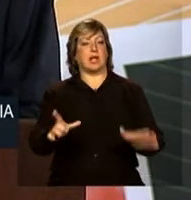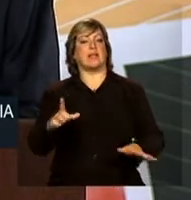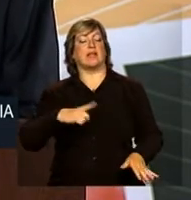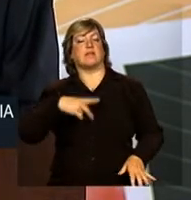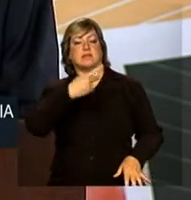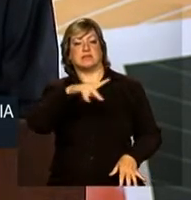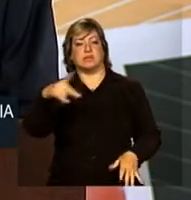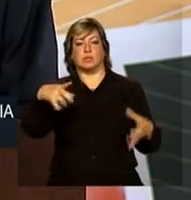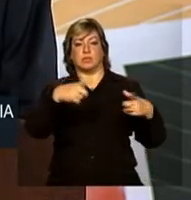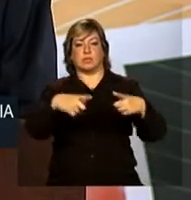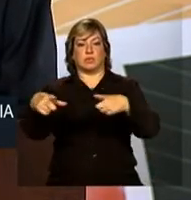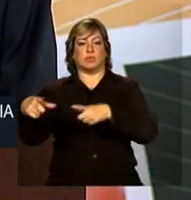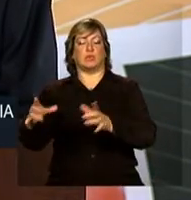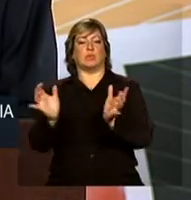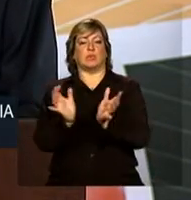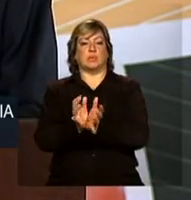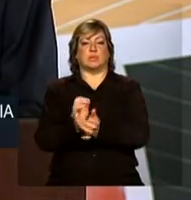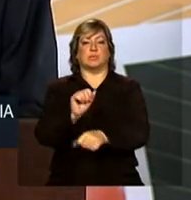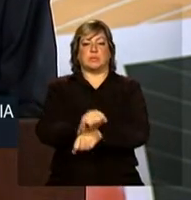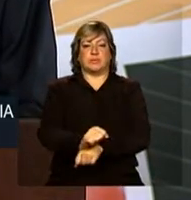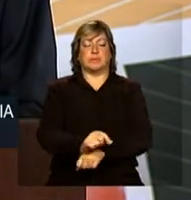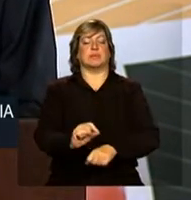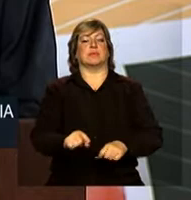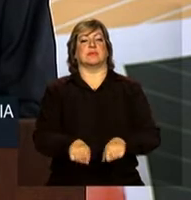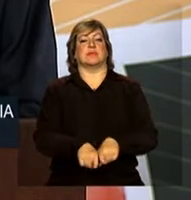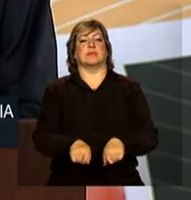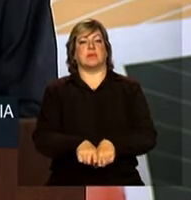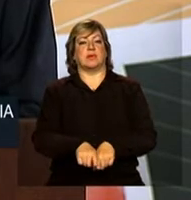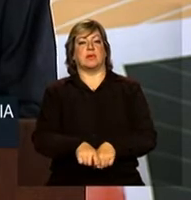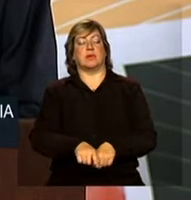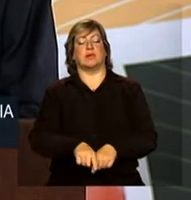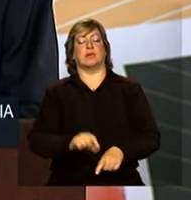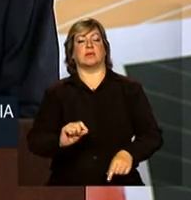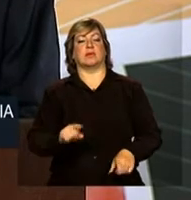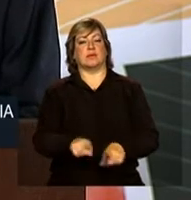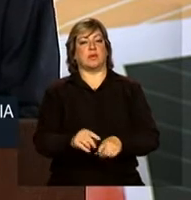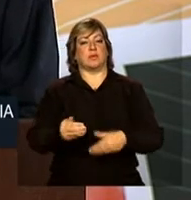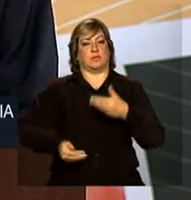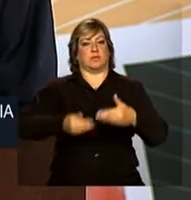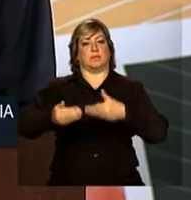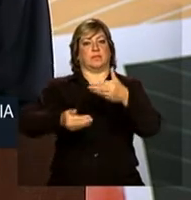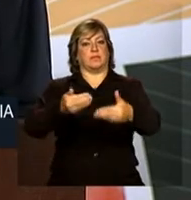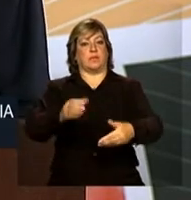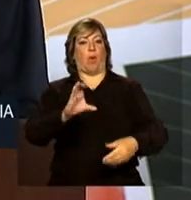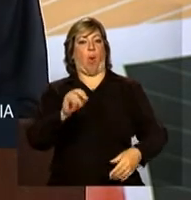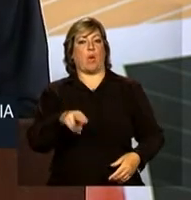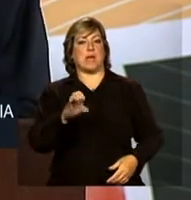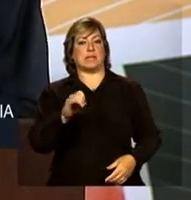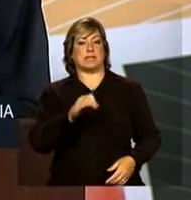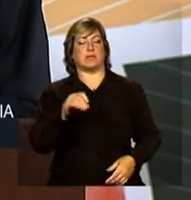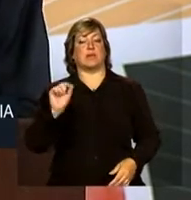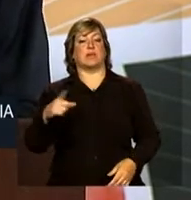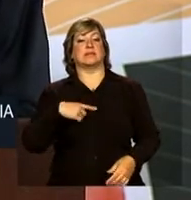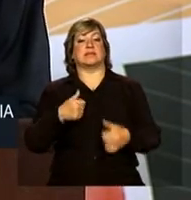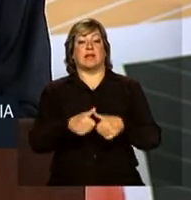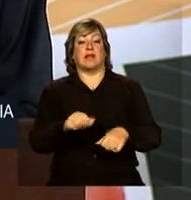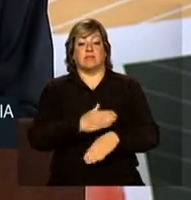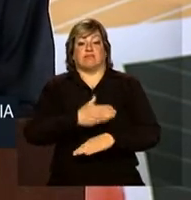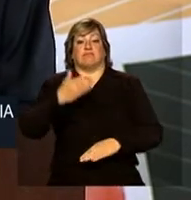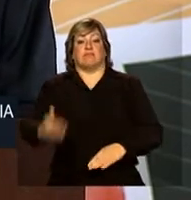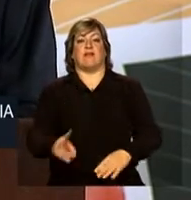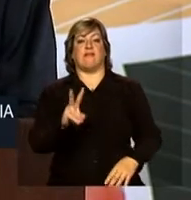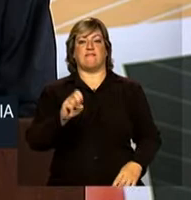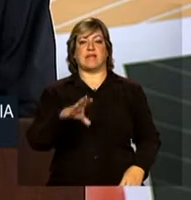ativos amortizados ou depreciados, cujas concessões estão vencendo.